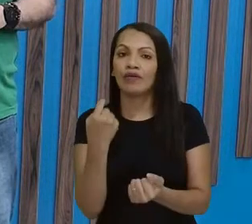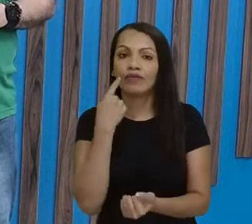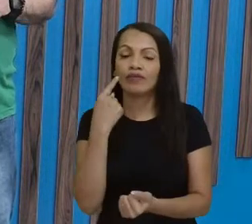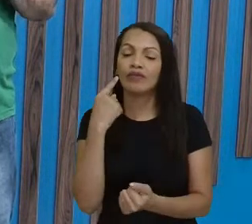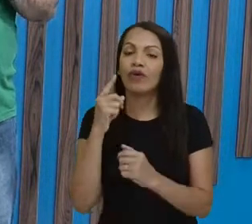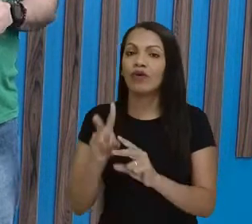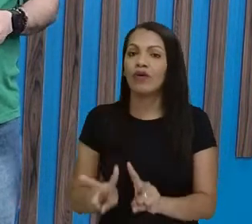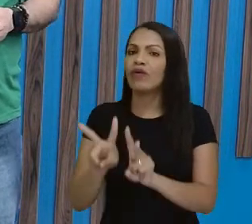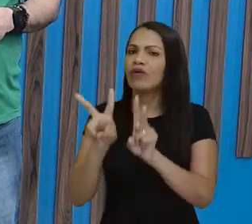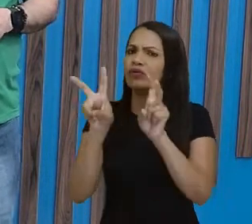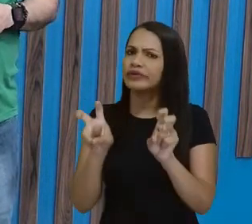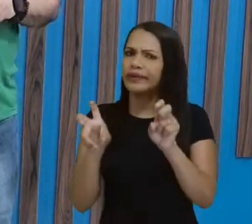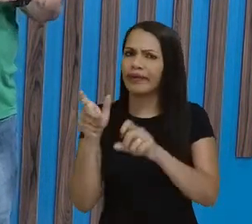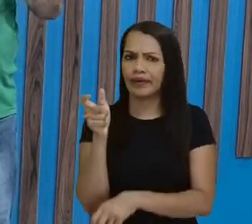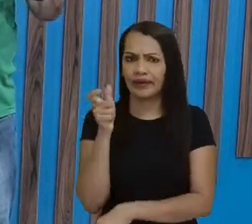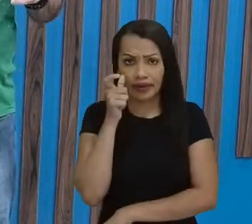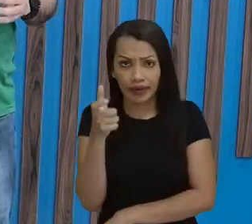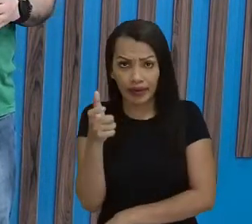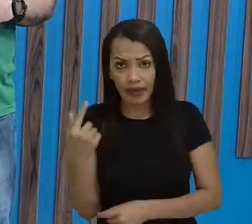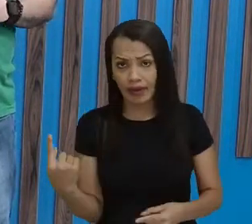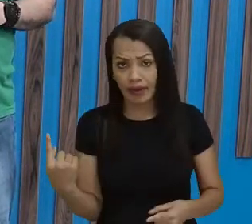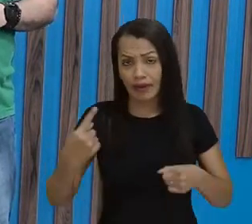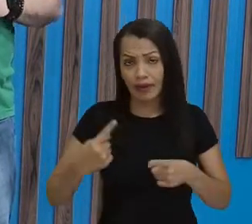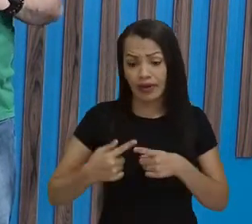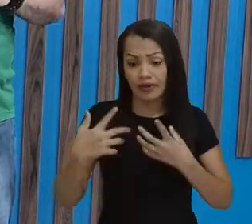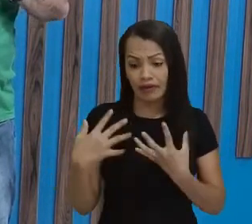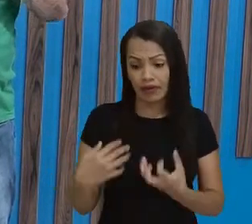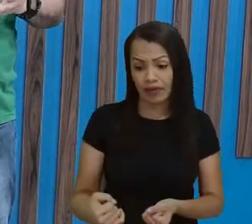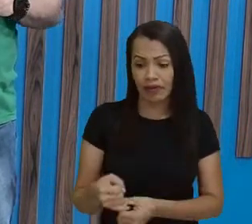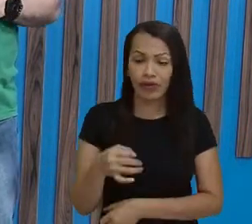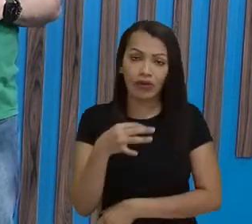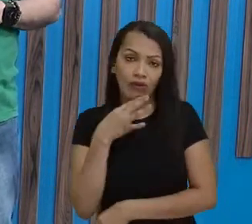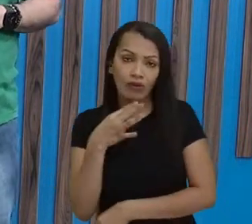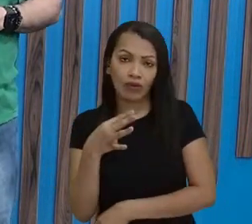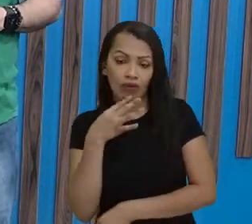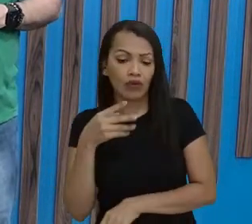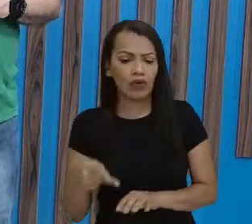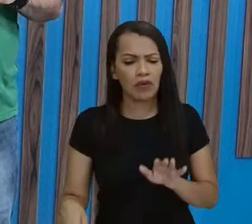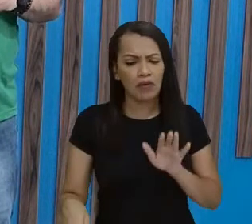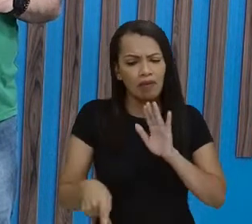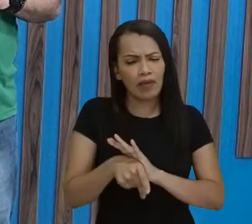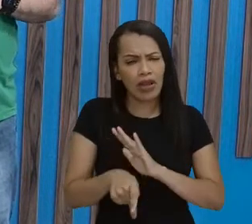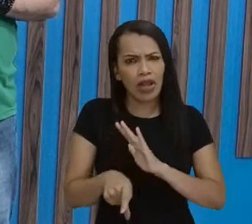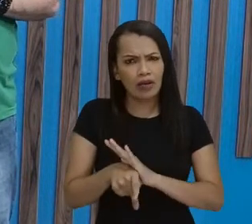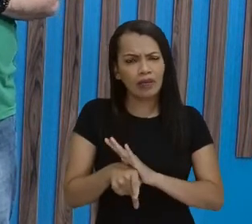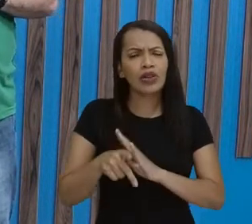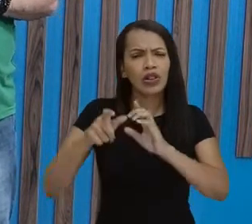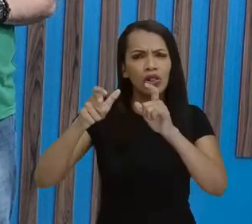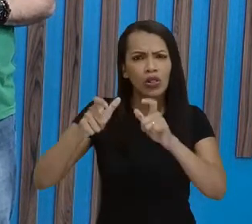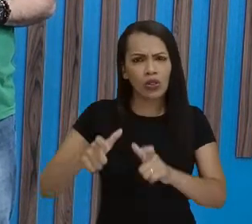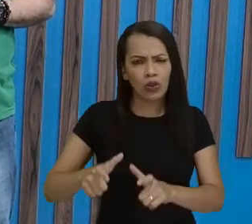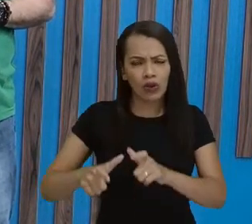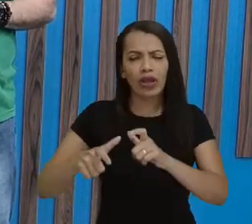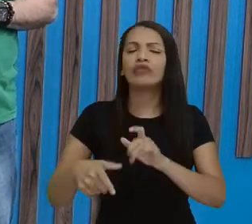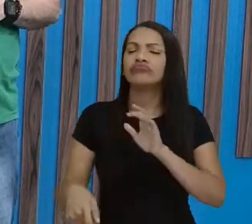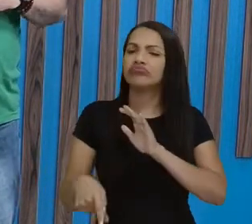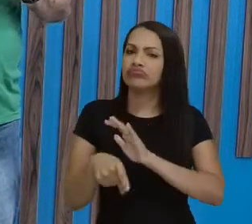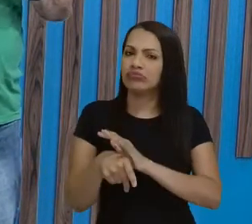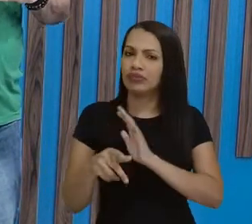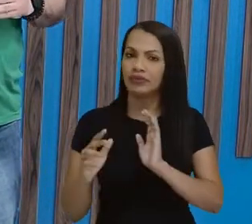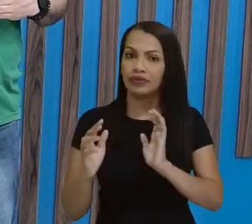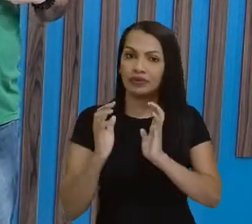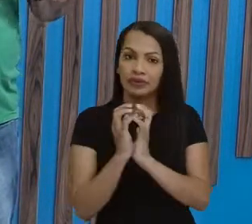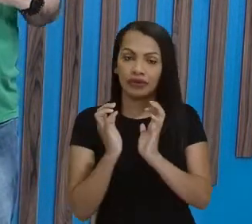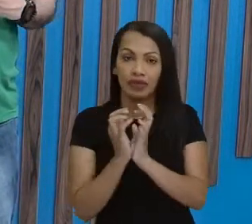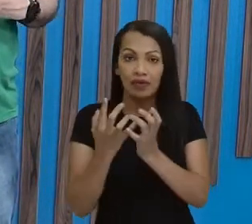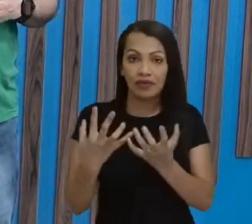uma temática bem interessante, porque hoje nós vamos conhecer um patrimônio da cidade do Recife, e